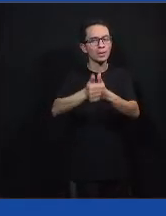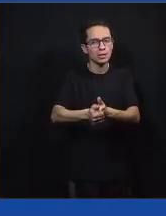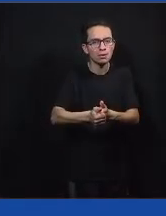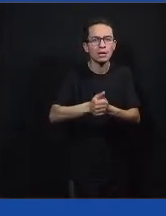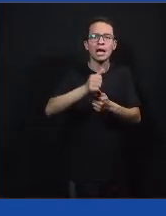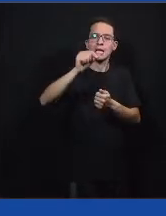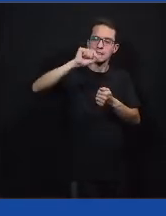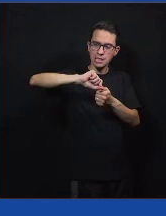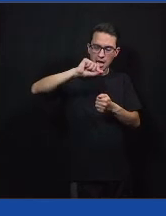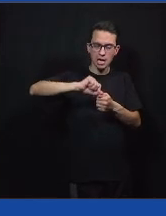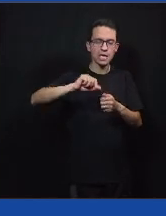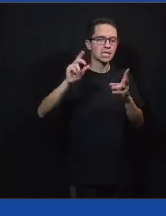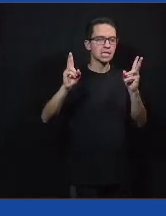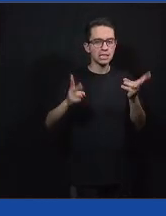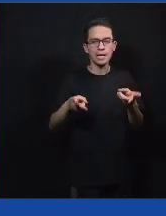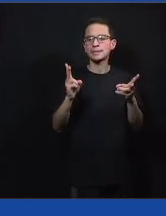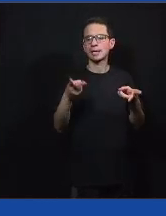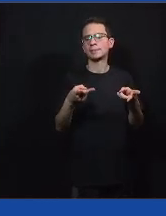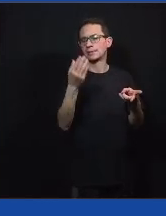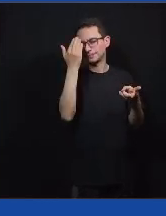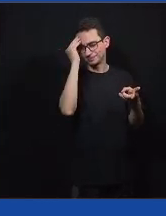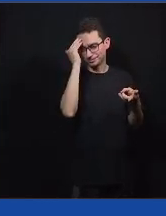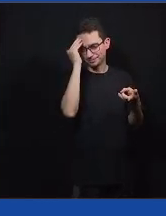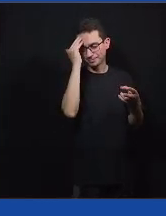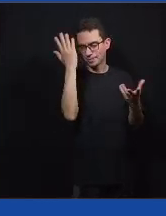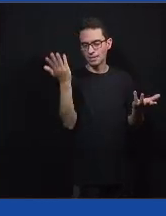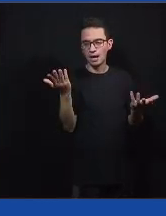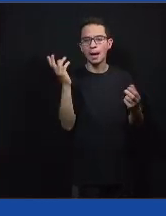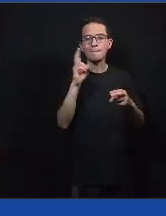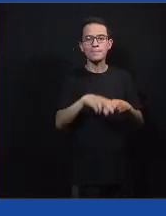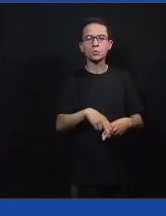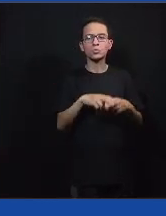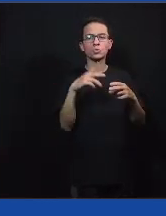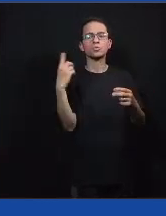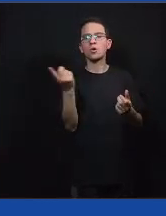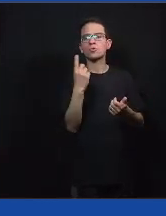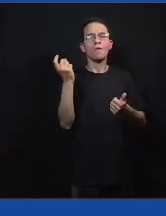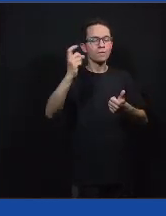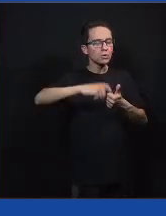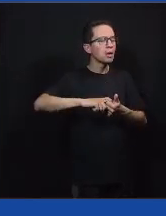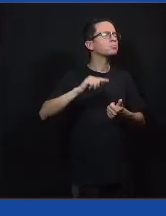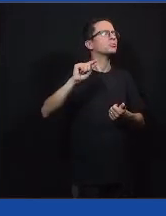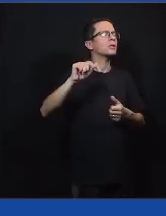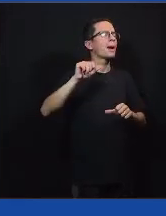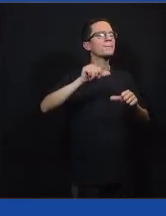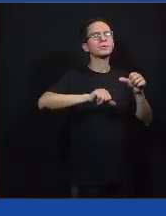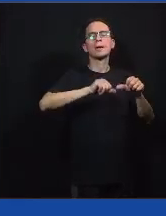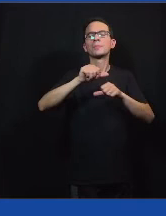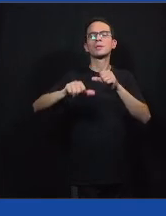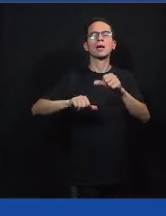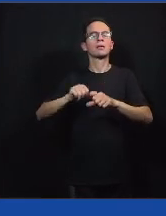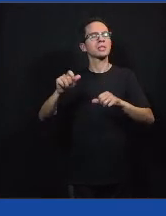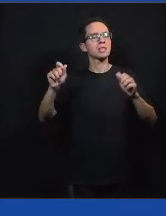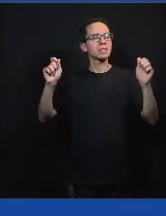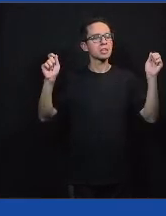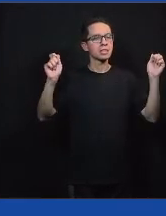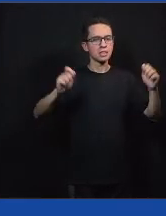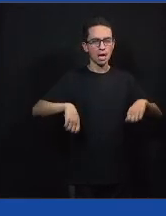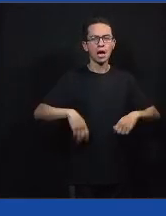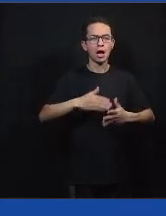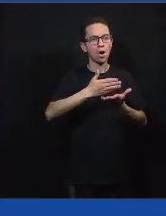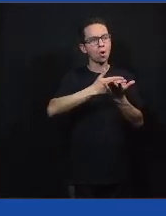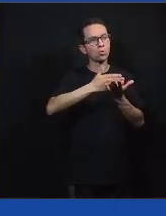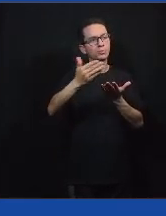sempre que possível, inclusive, posteriormente às ações, e a gente volta para a teoria da mudança, para os indicadores que a gente elencou no começo, conseguimos